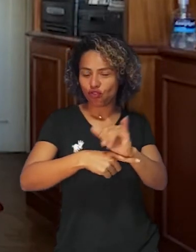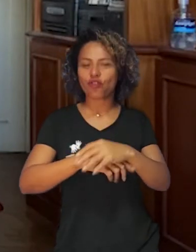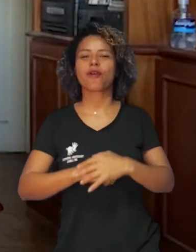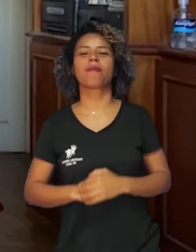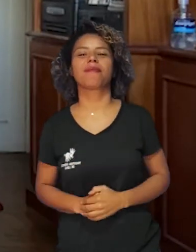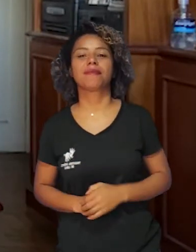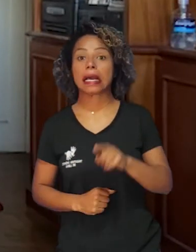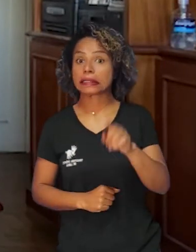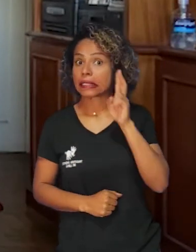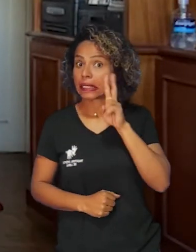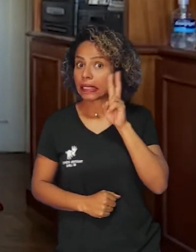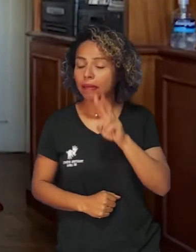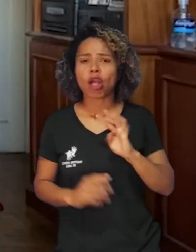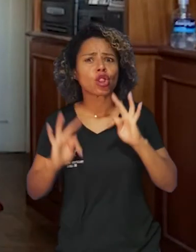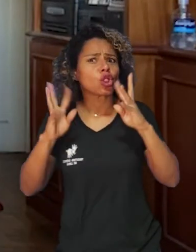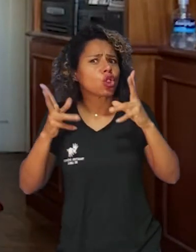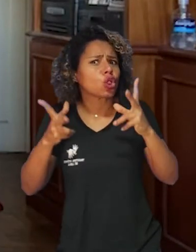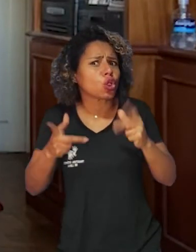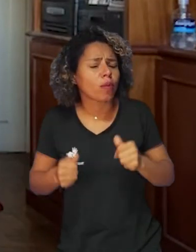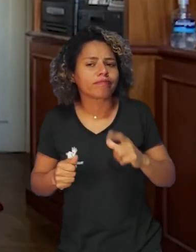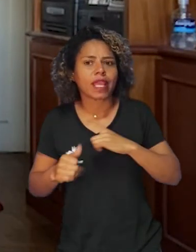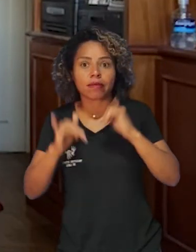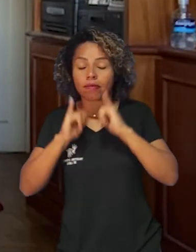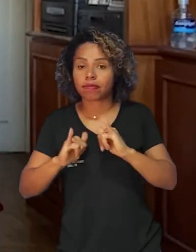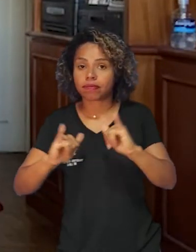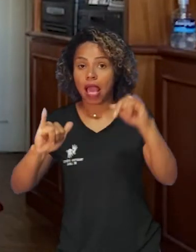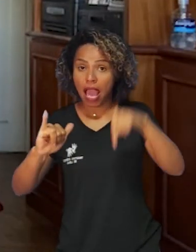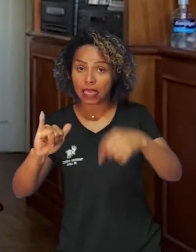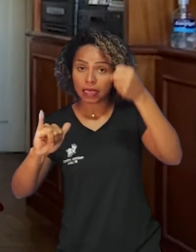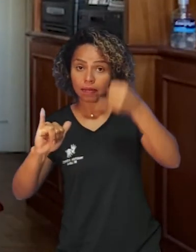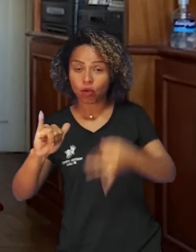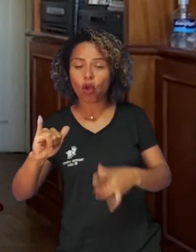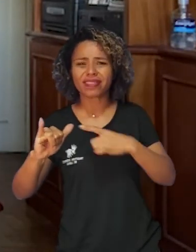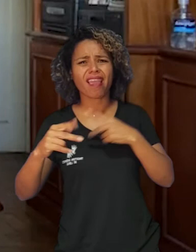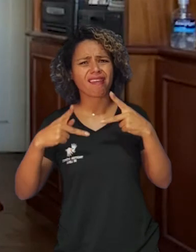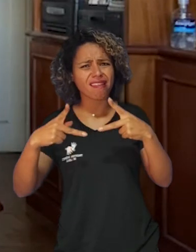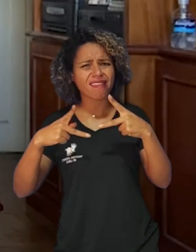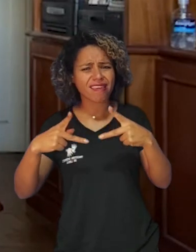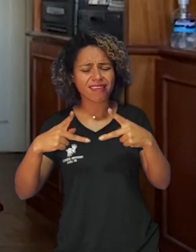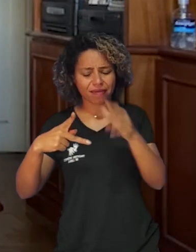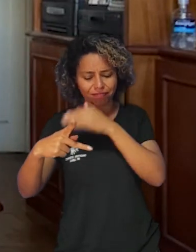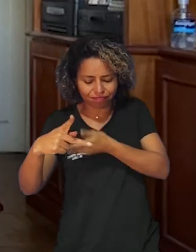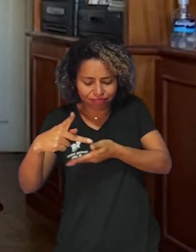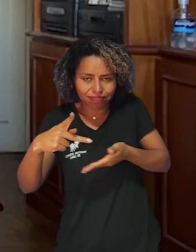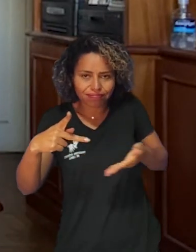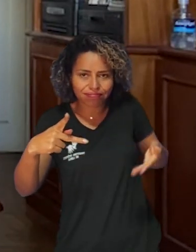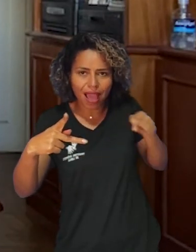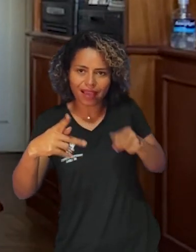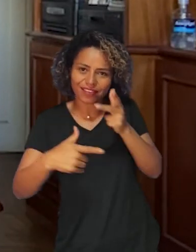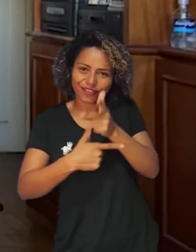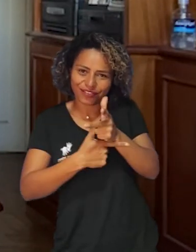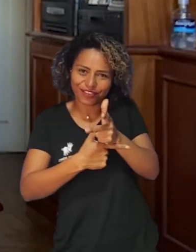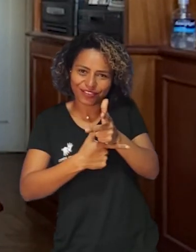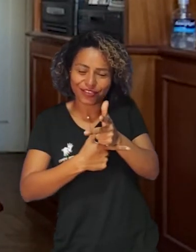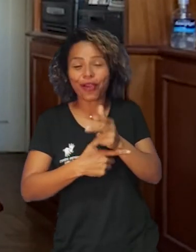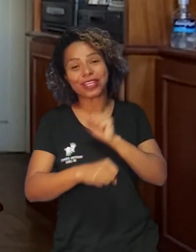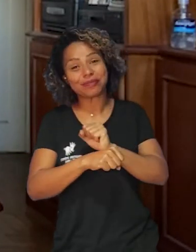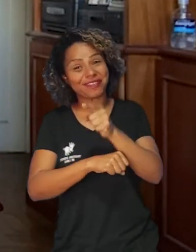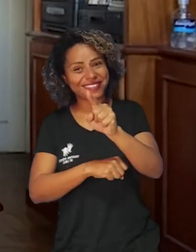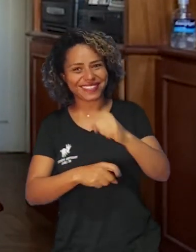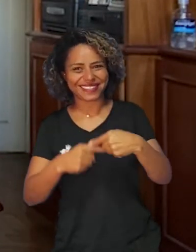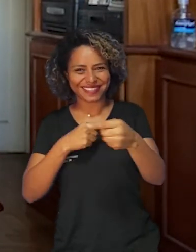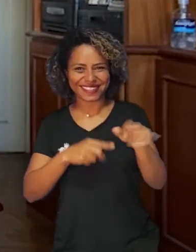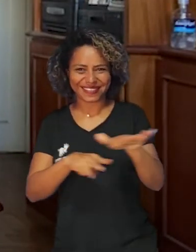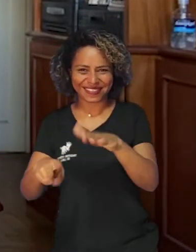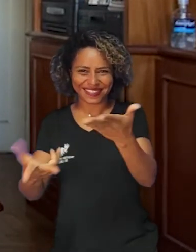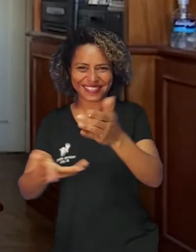nosso canal no YouTube. Lembrando que todas as matérias comentadas aqui, você encontra os links na descrição desse vídeo.